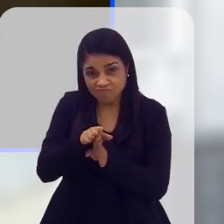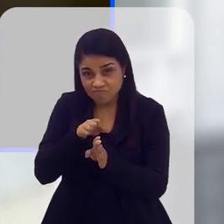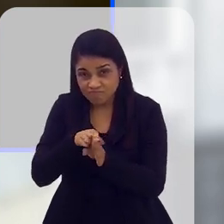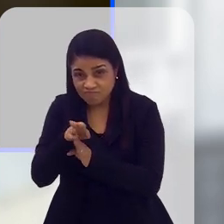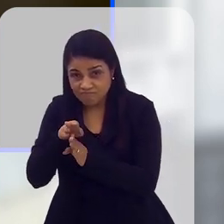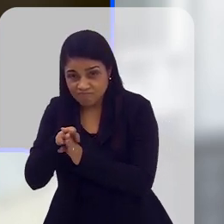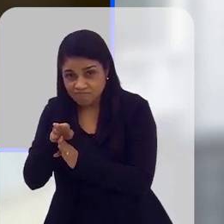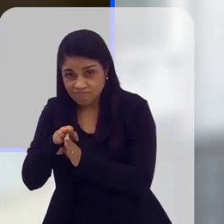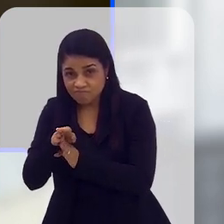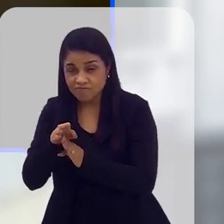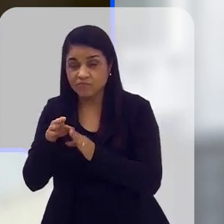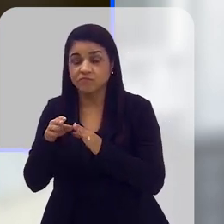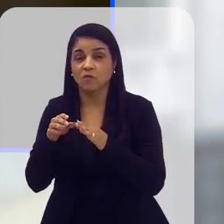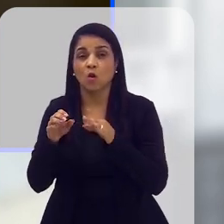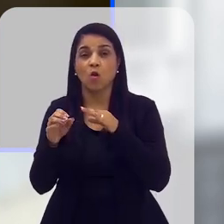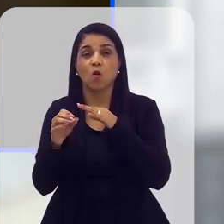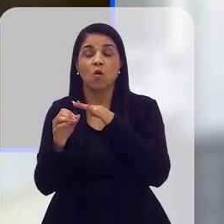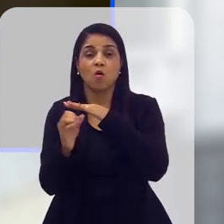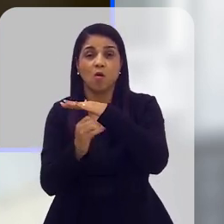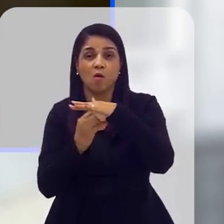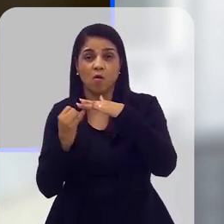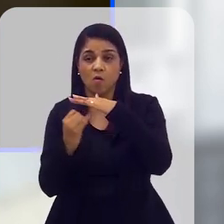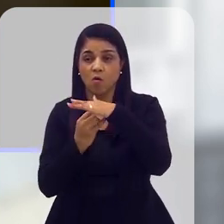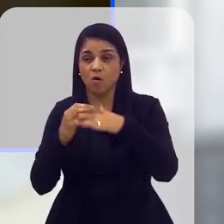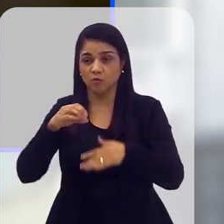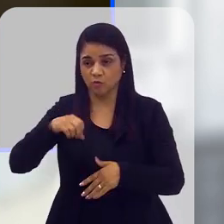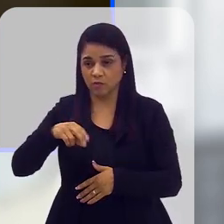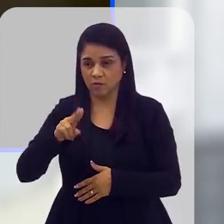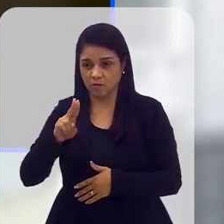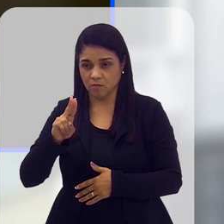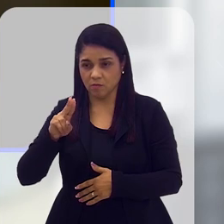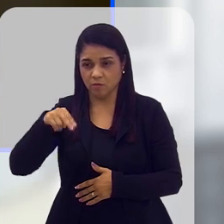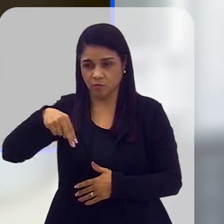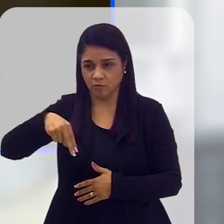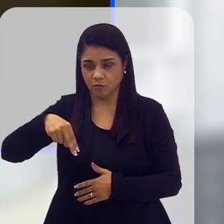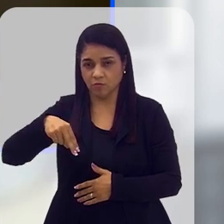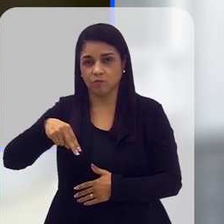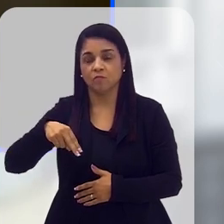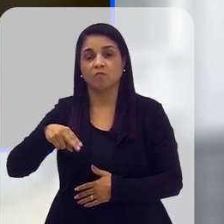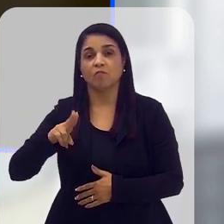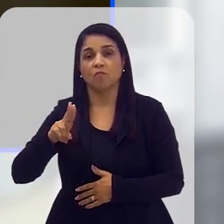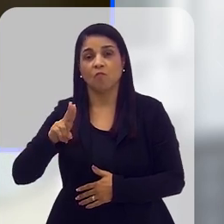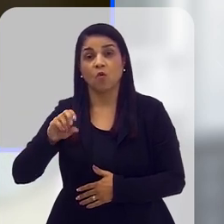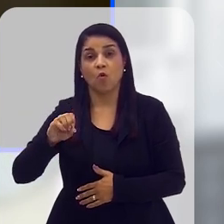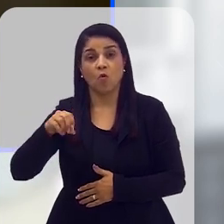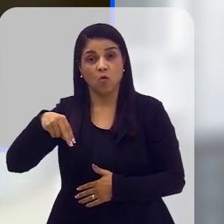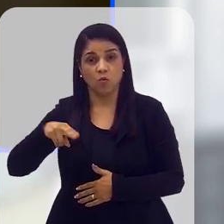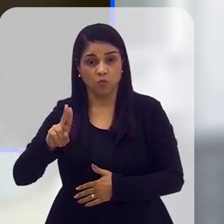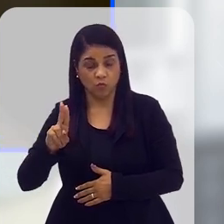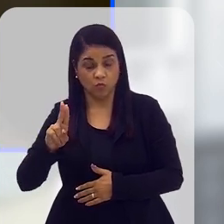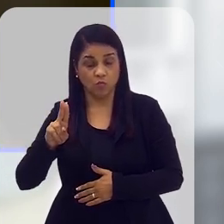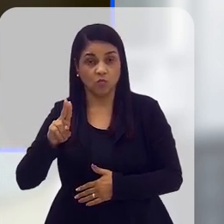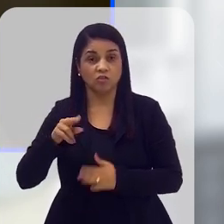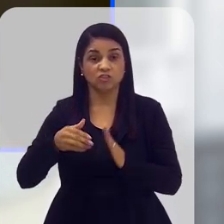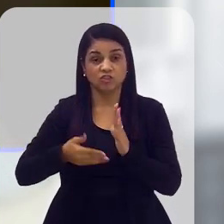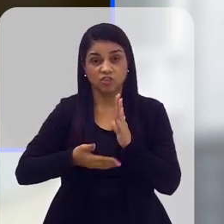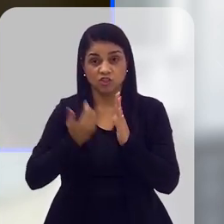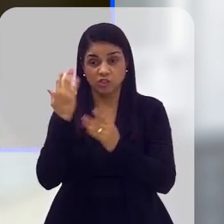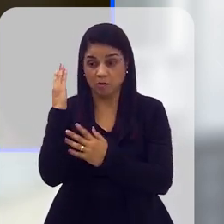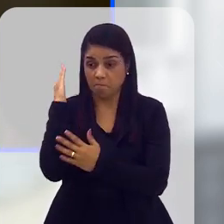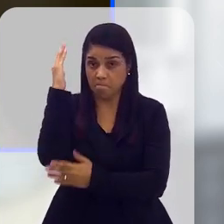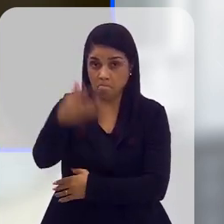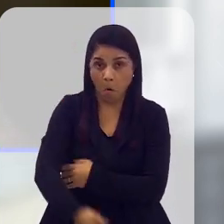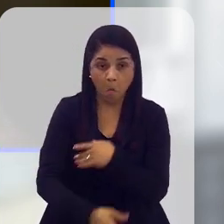recomendado pelas organizações das Nações Unidas. Então, a gente, pelo contrário, gente tira, a gente desmata para poder